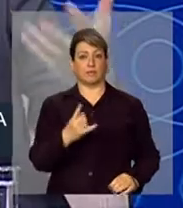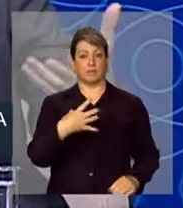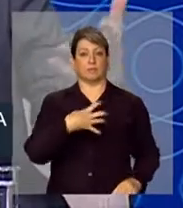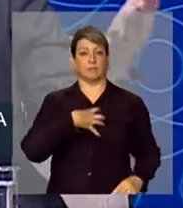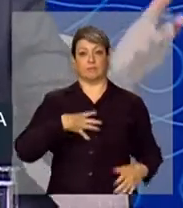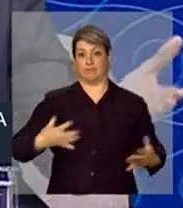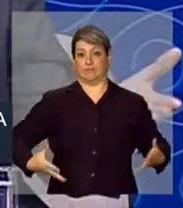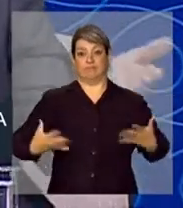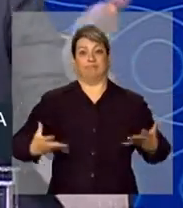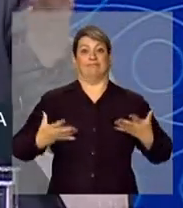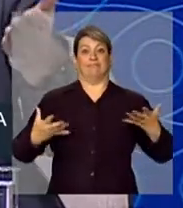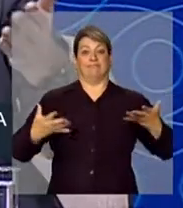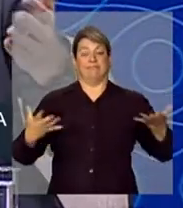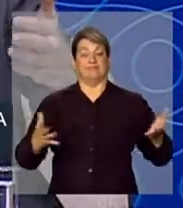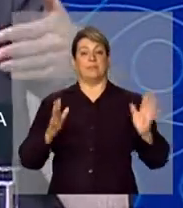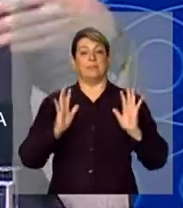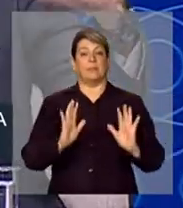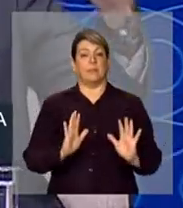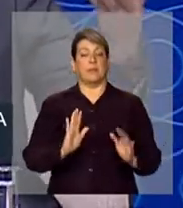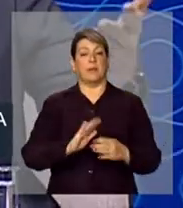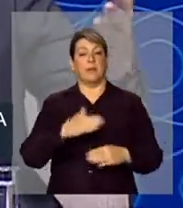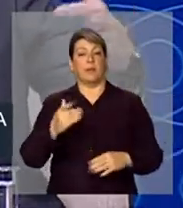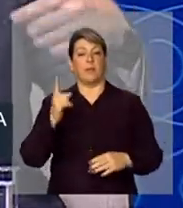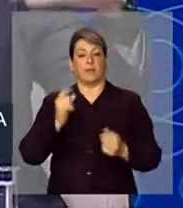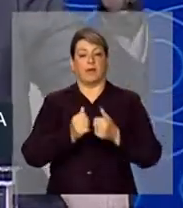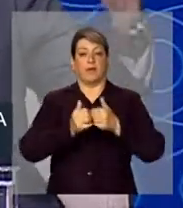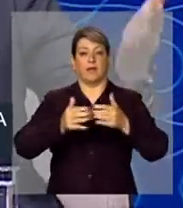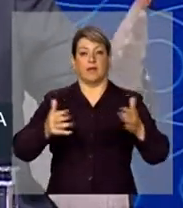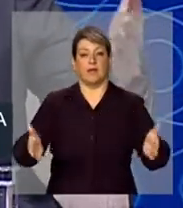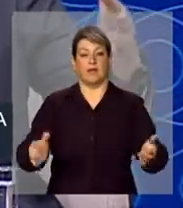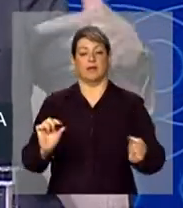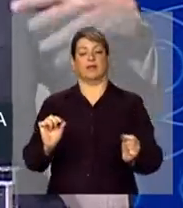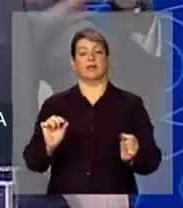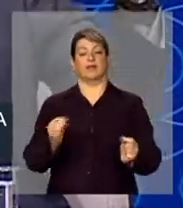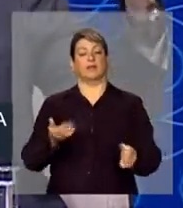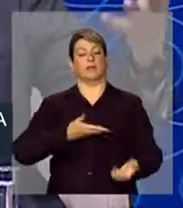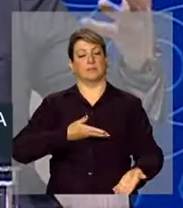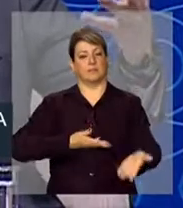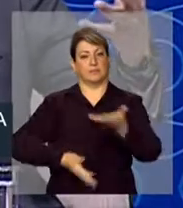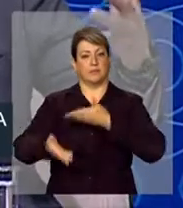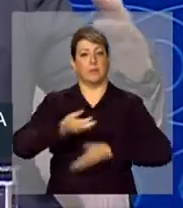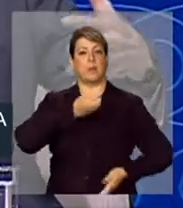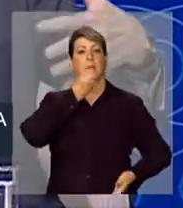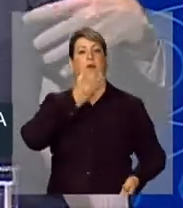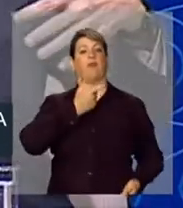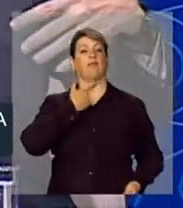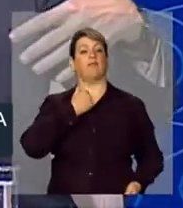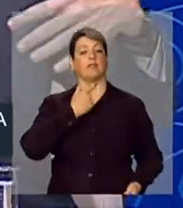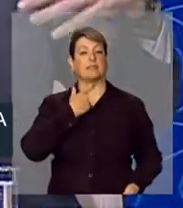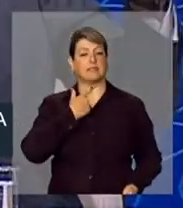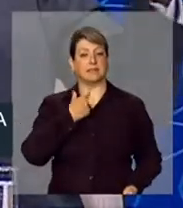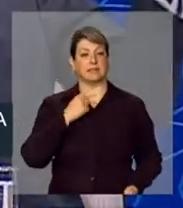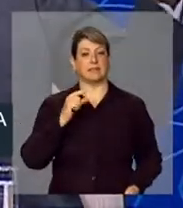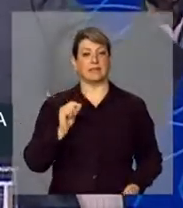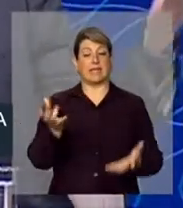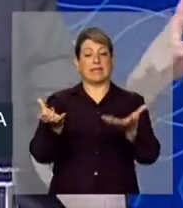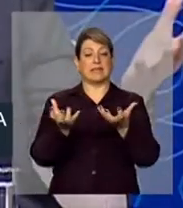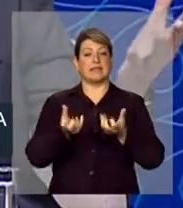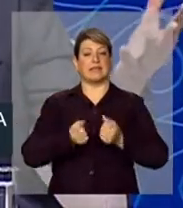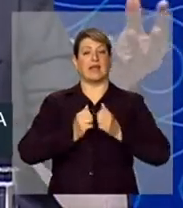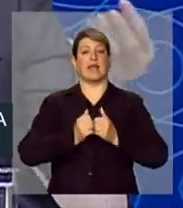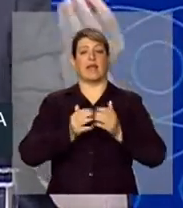entusiasmo, por um lado, mas, por outro, de abertura, de solidariedade, de boa vontade, de recepção